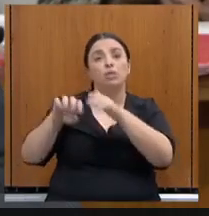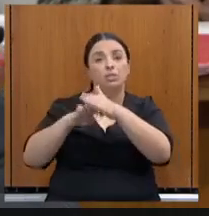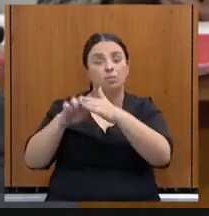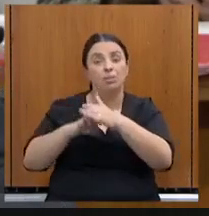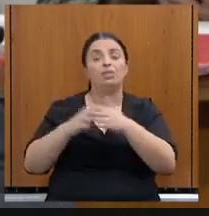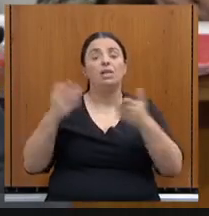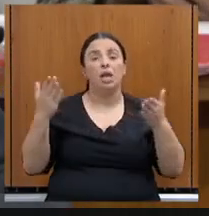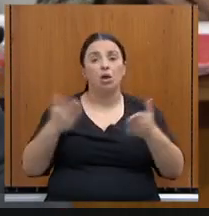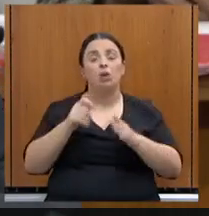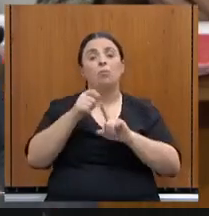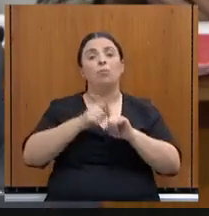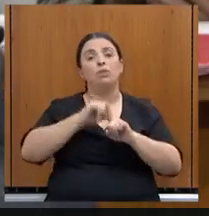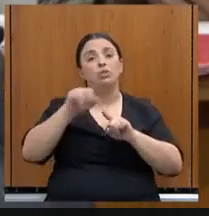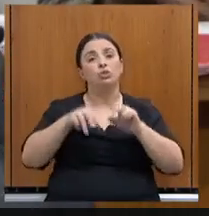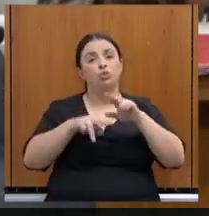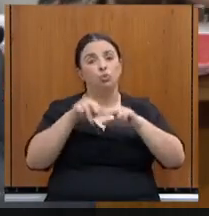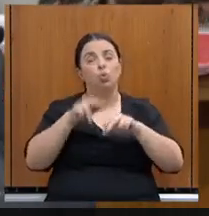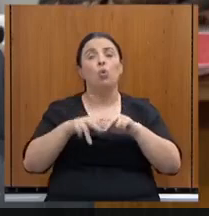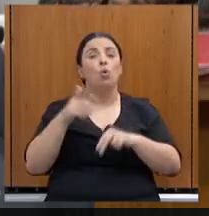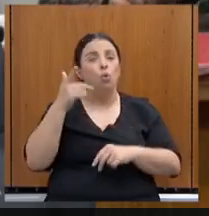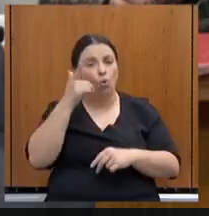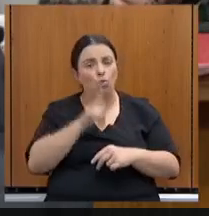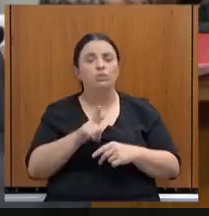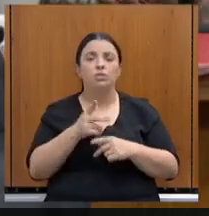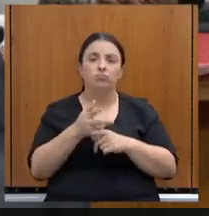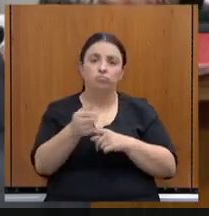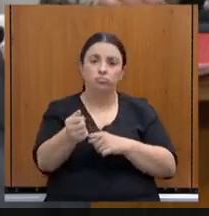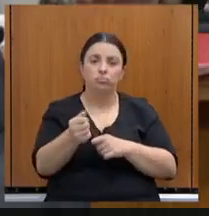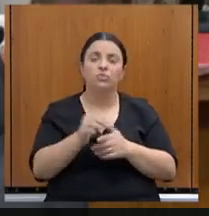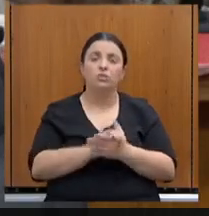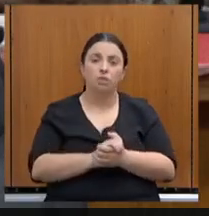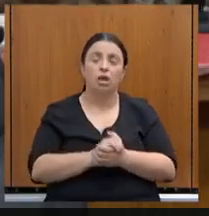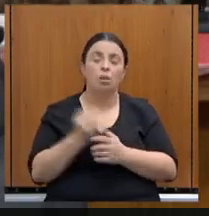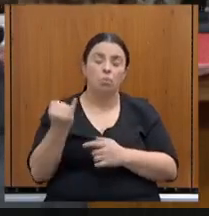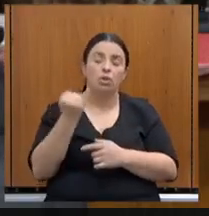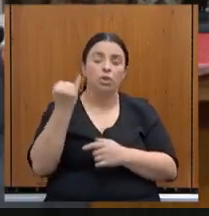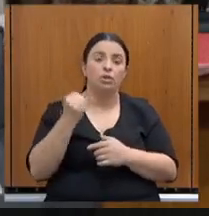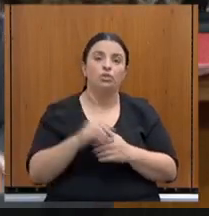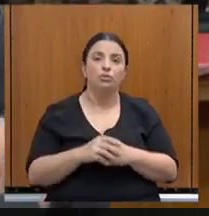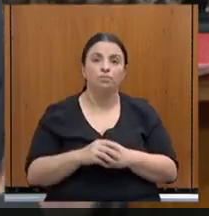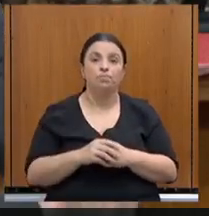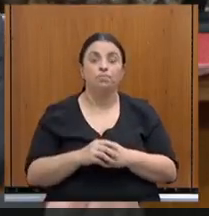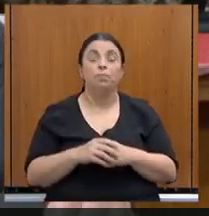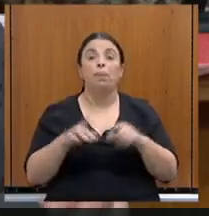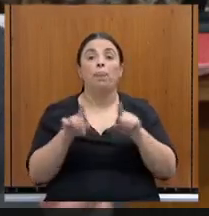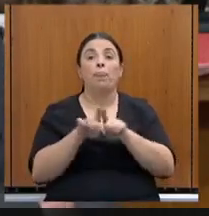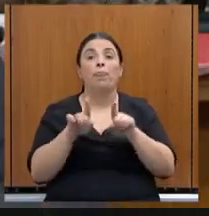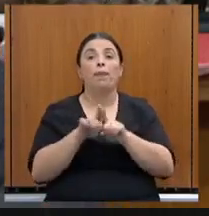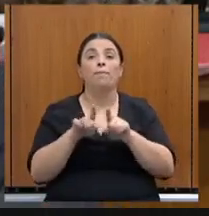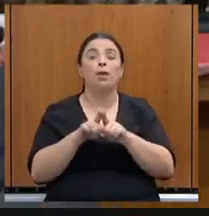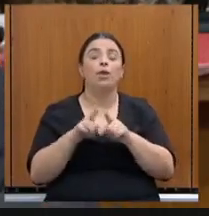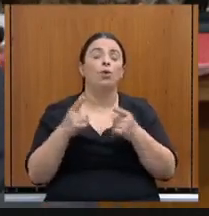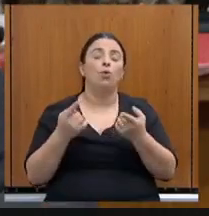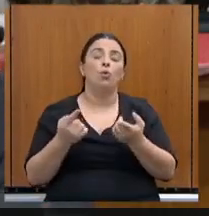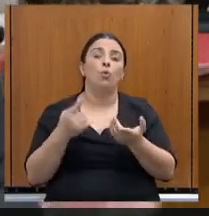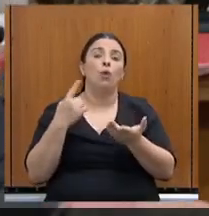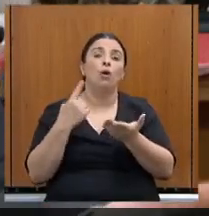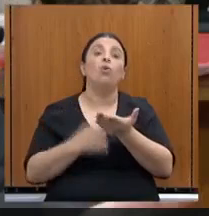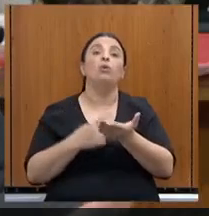junho. Isso é importante para o contribuinte. Ainda, o acordo da lei Candir, o Estado